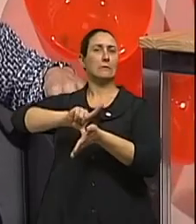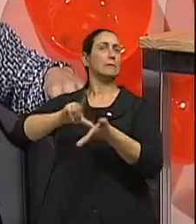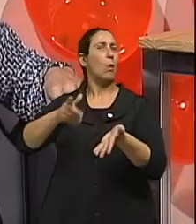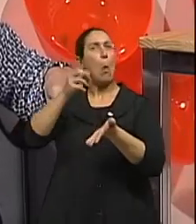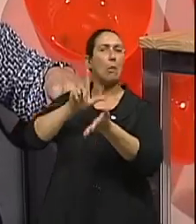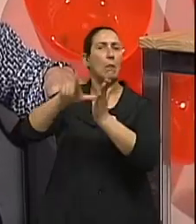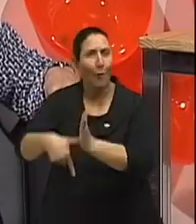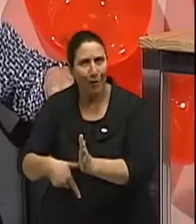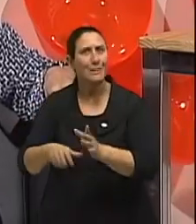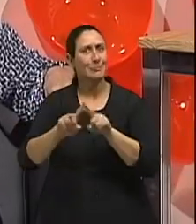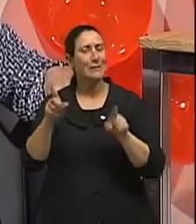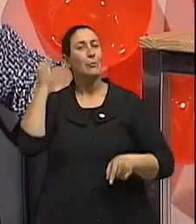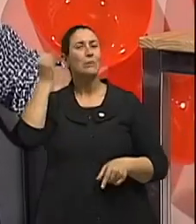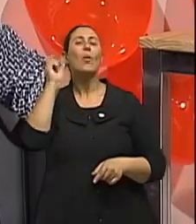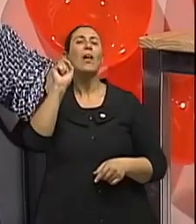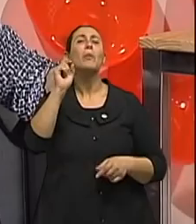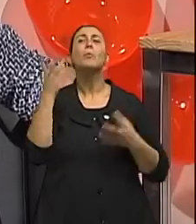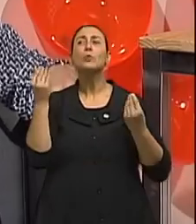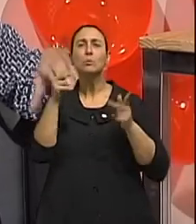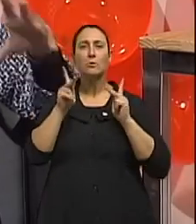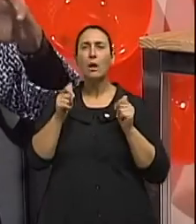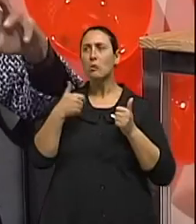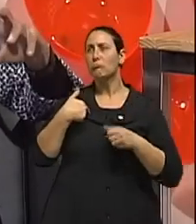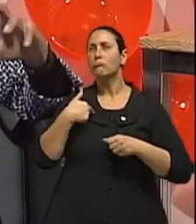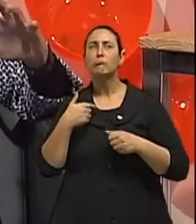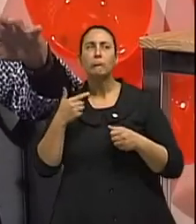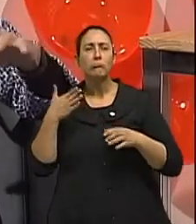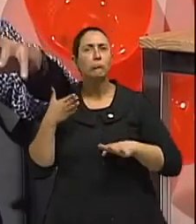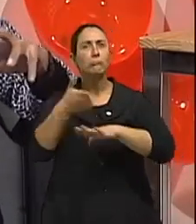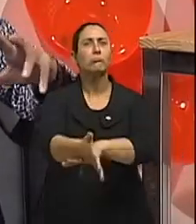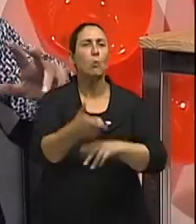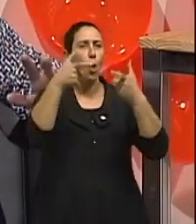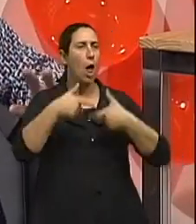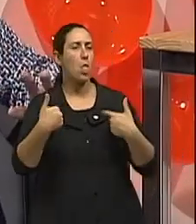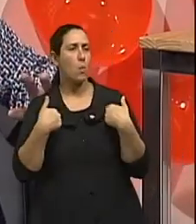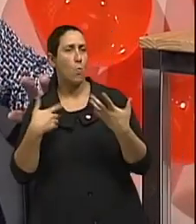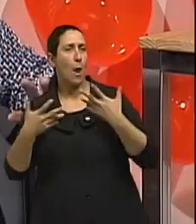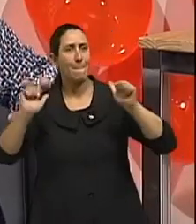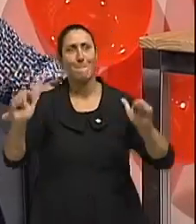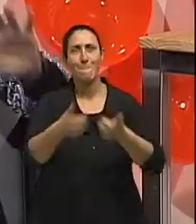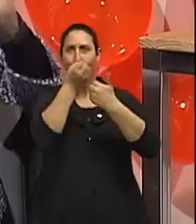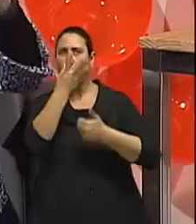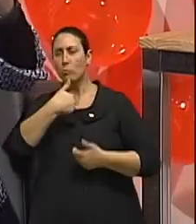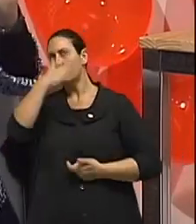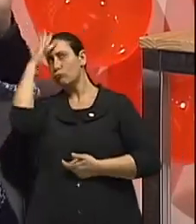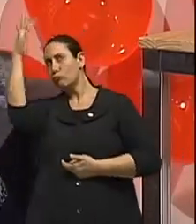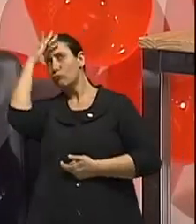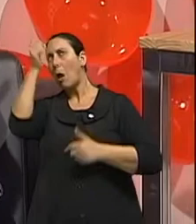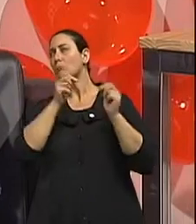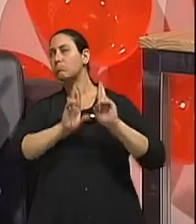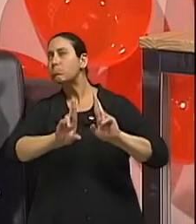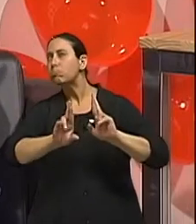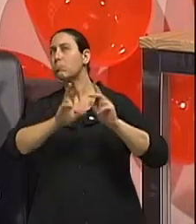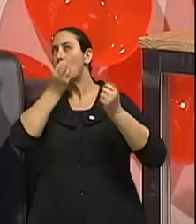nosso grande inimigo, é a expectativa. Porque quando nós temos expectativa de que alguma coisa vai ocorrer de uma maneira e ela ocorre de